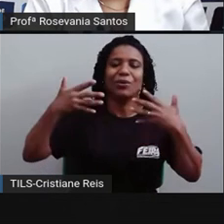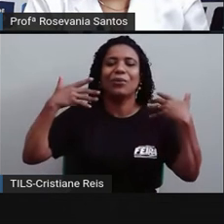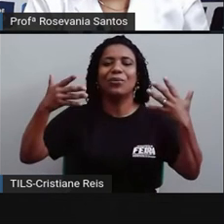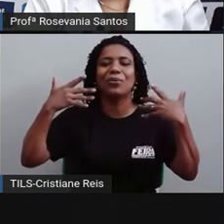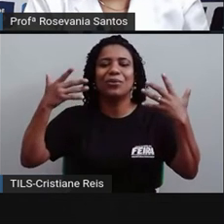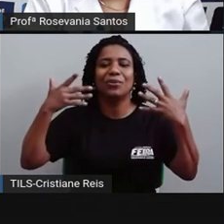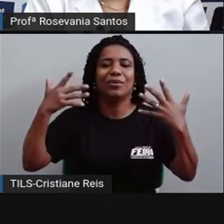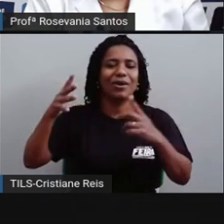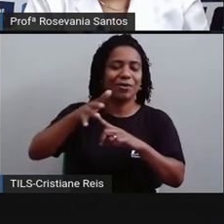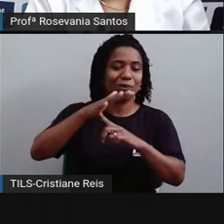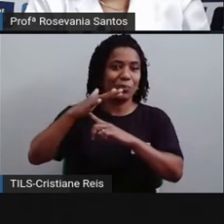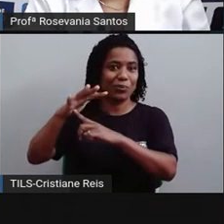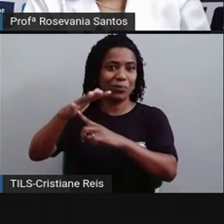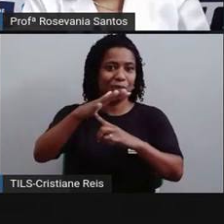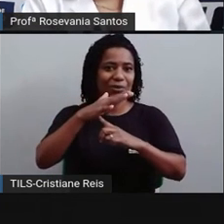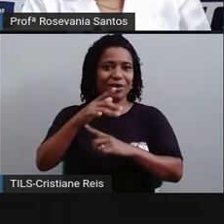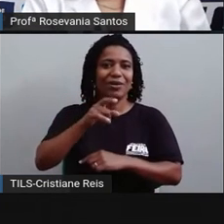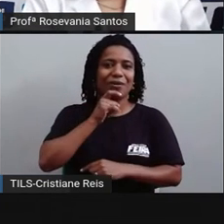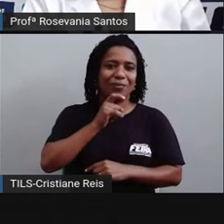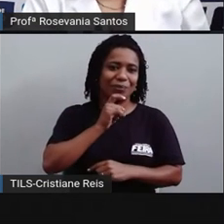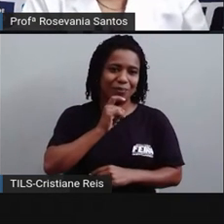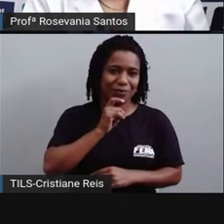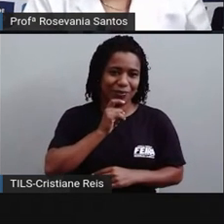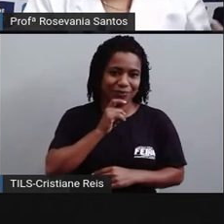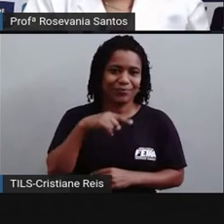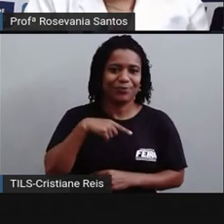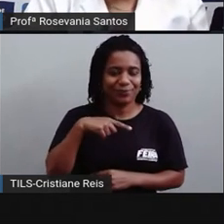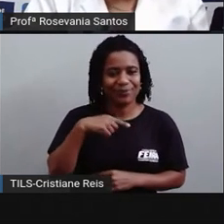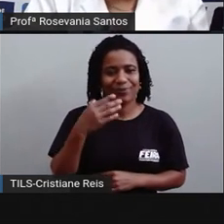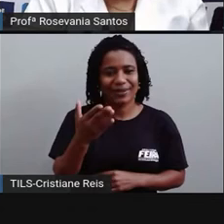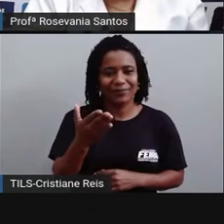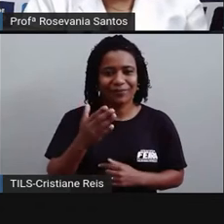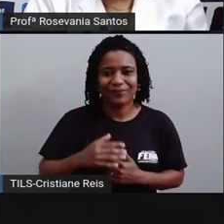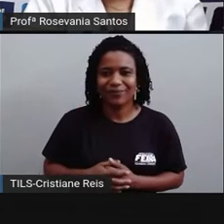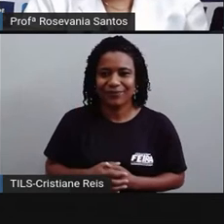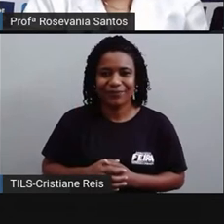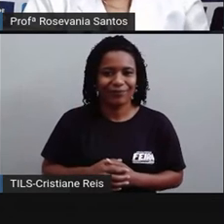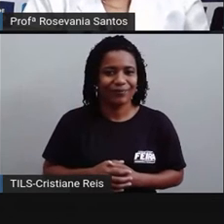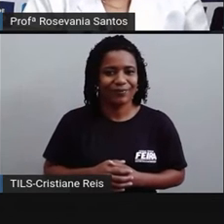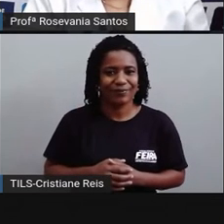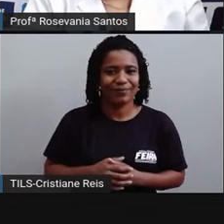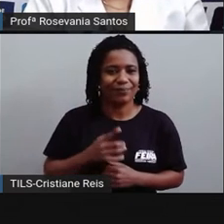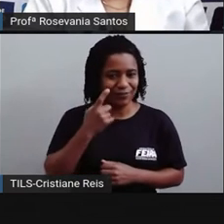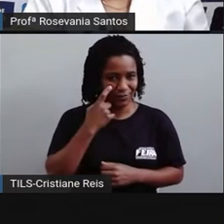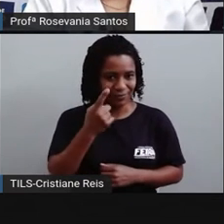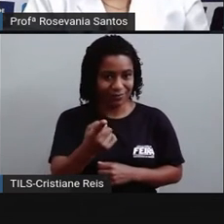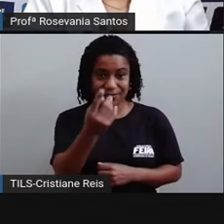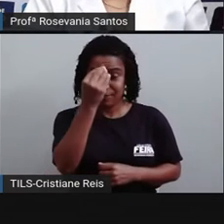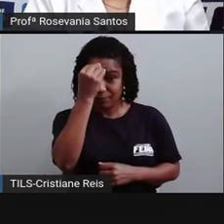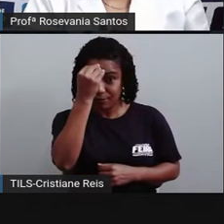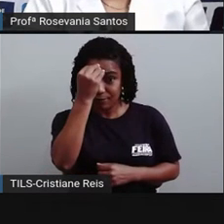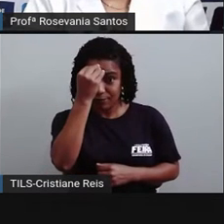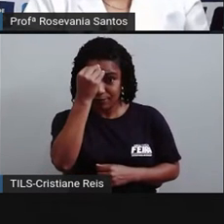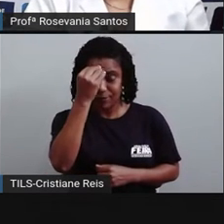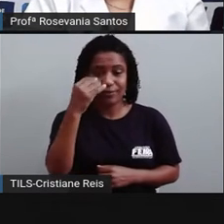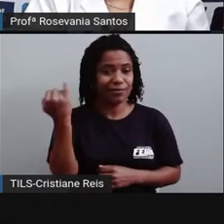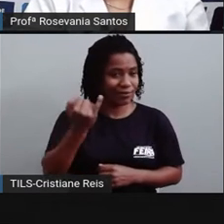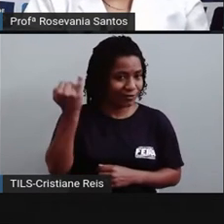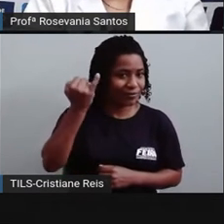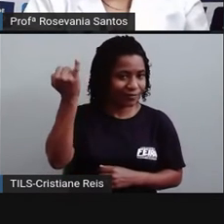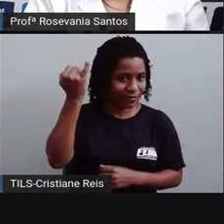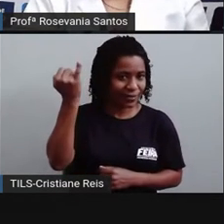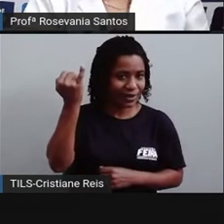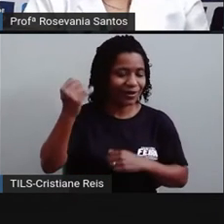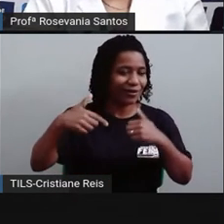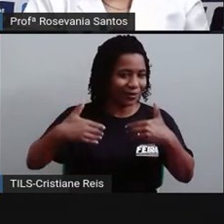vamos, né, precisar que você ainda lembre dessa informação para as próximas informações que eu vou passar para vocês. Já deu tempinho aí